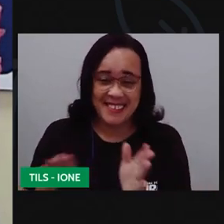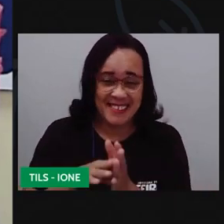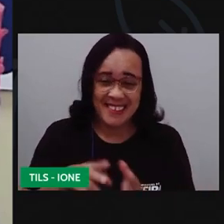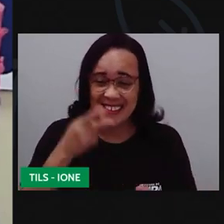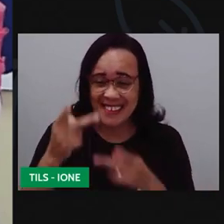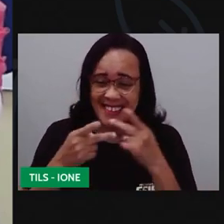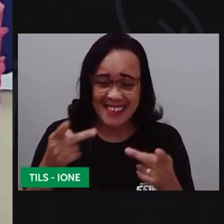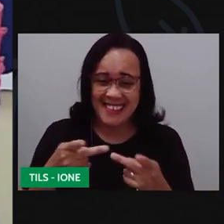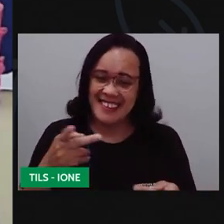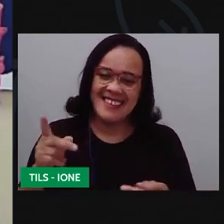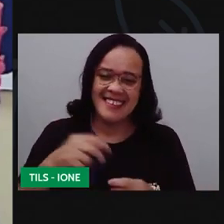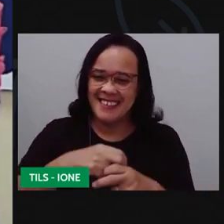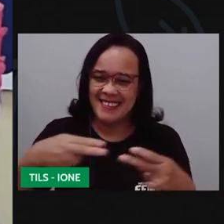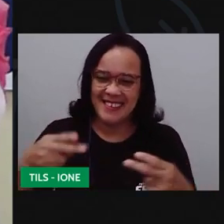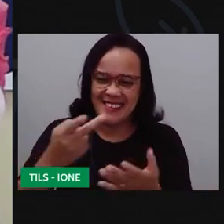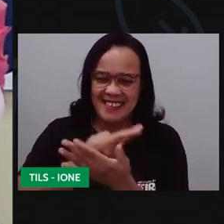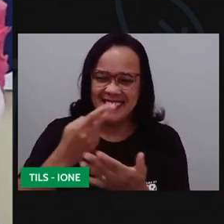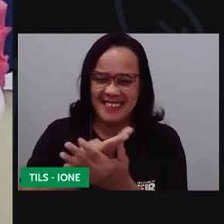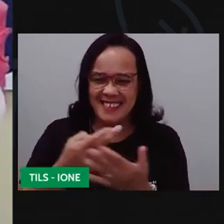pronto